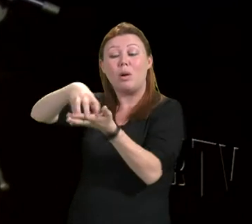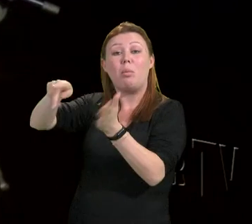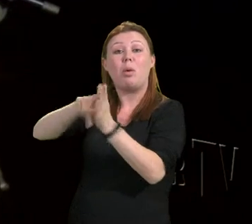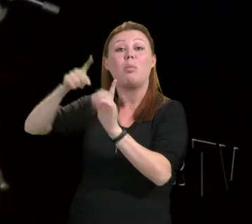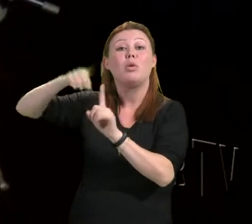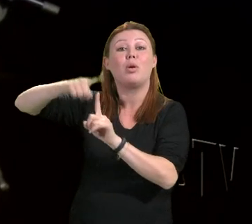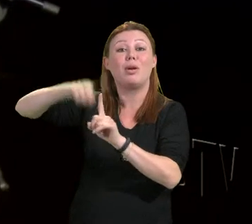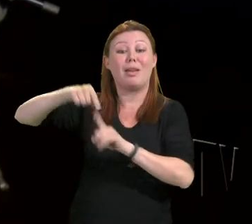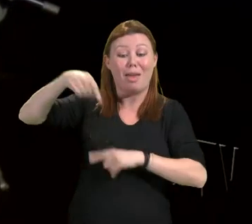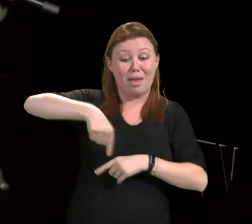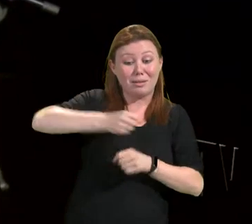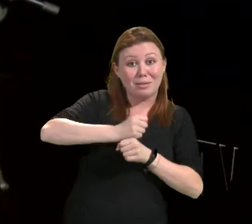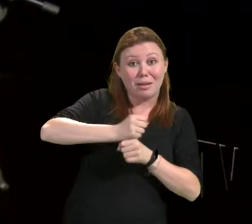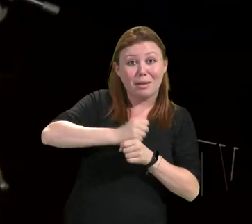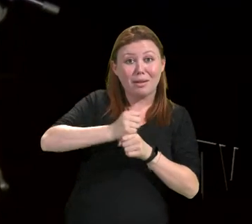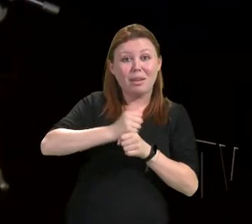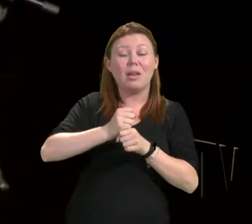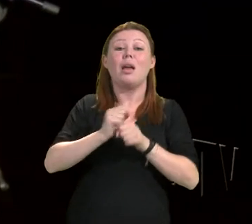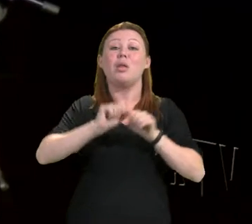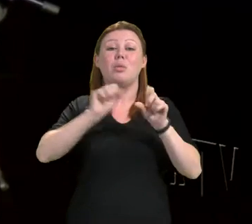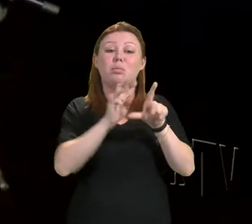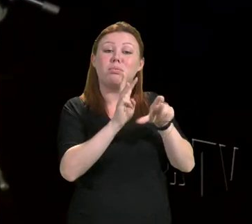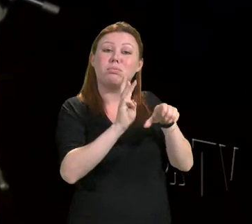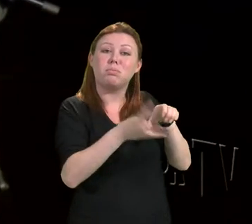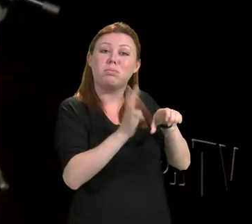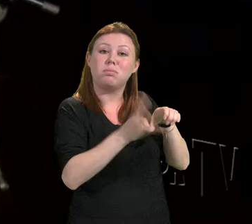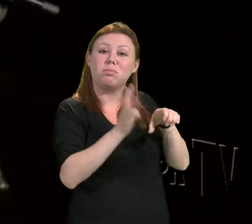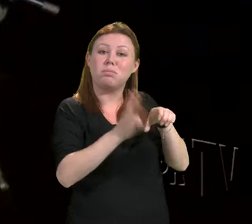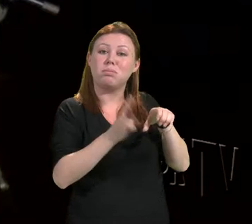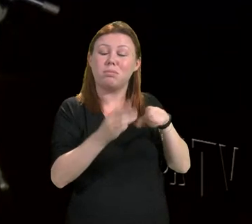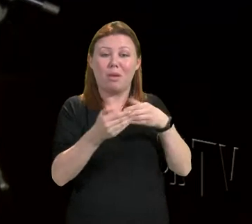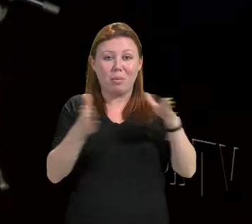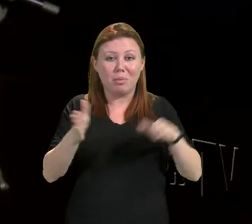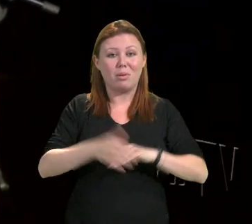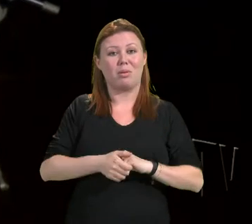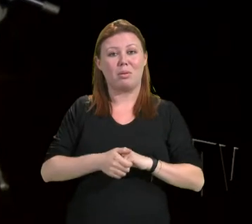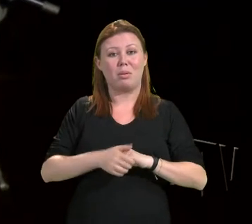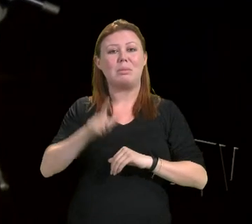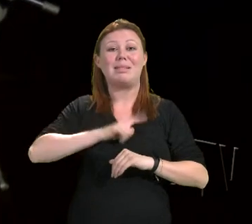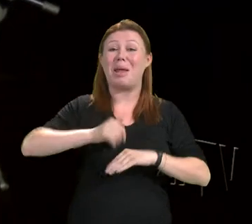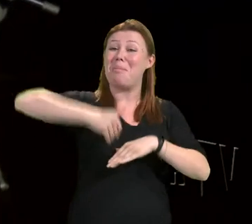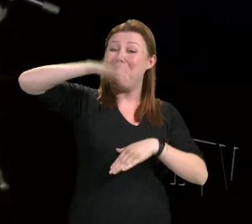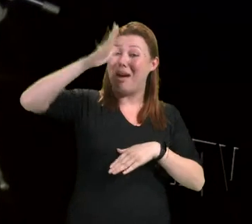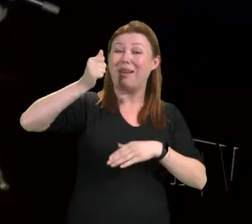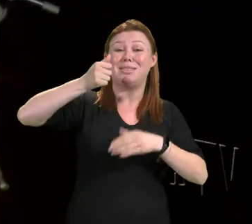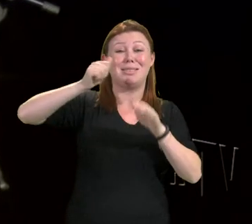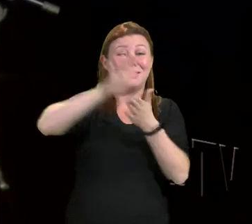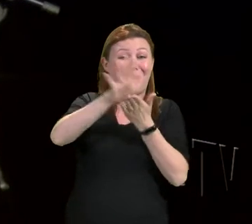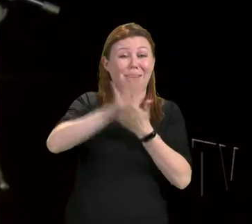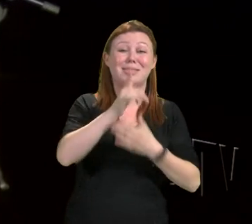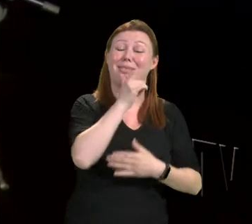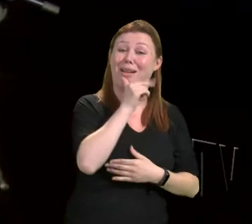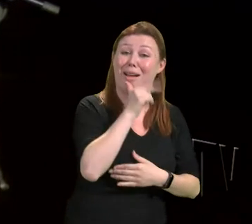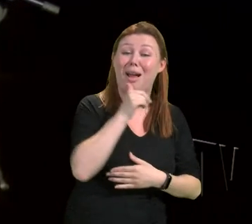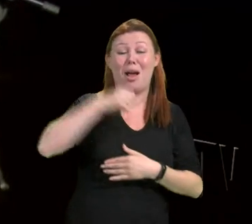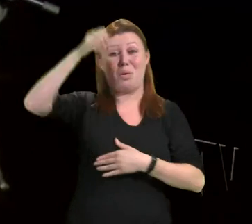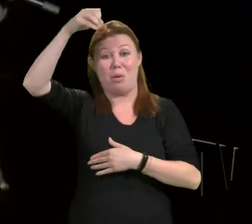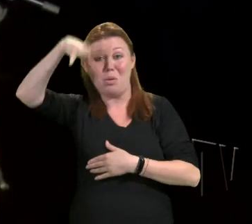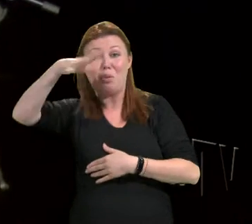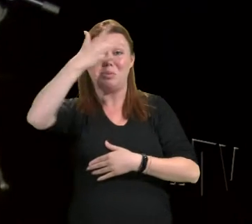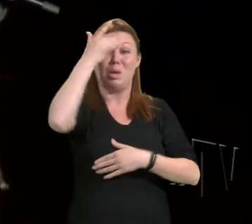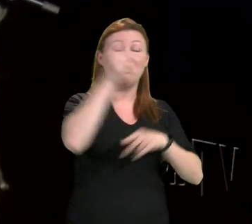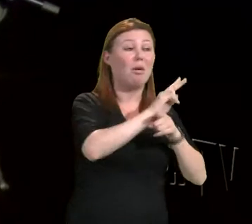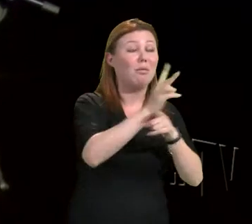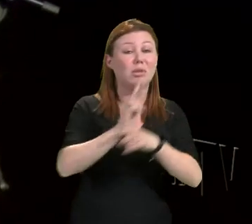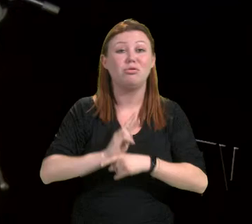ano inauguramos o campus Rebouças. Isso significa mais água, mais luz, postos de vigilância, postos de limpeza.